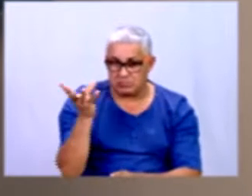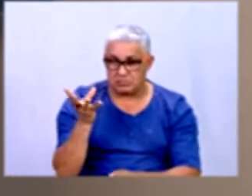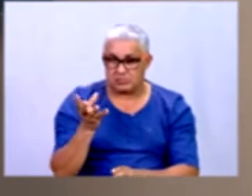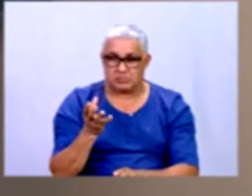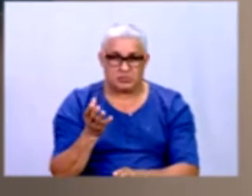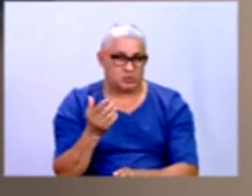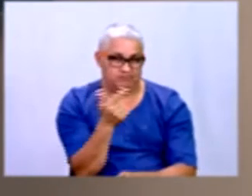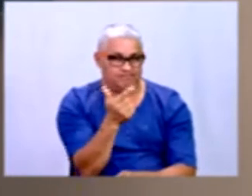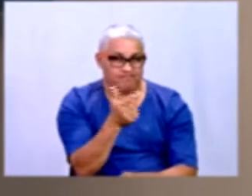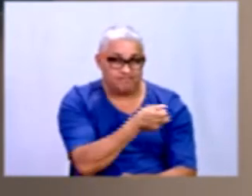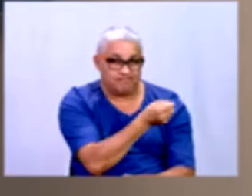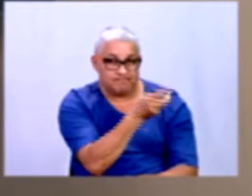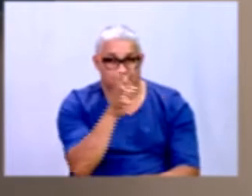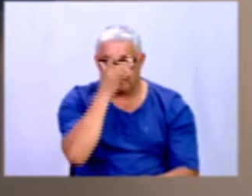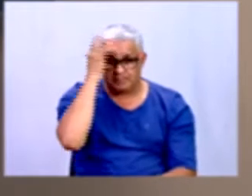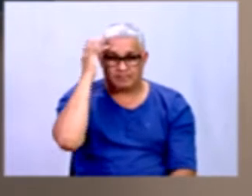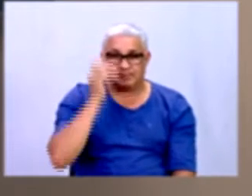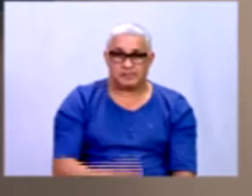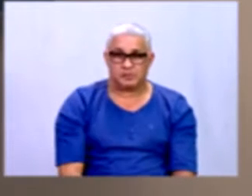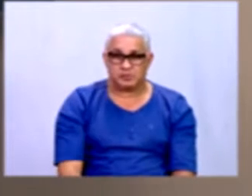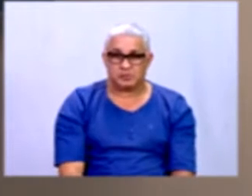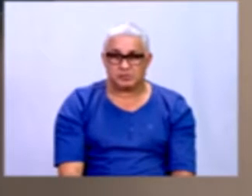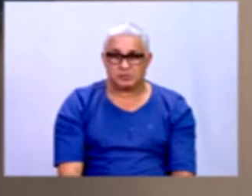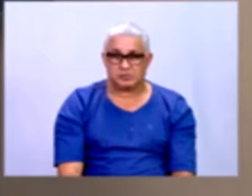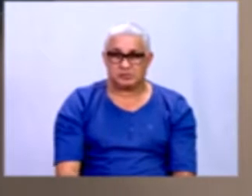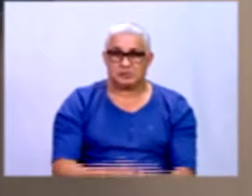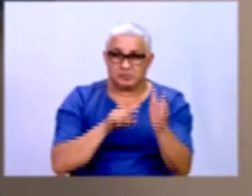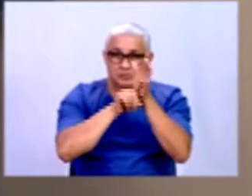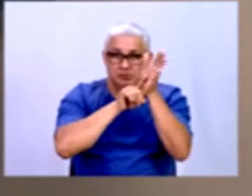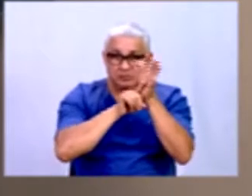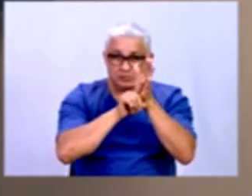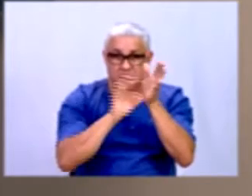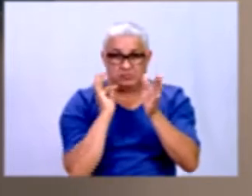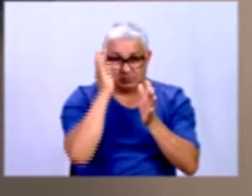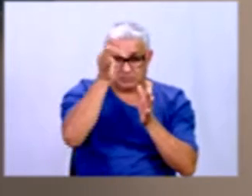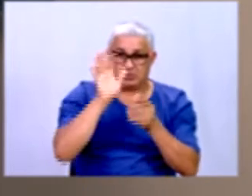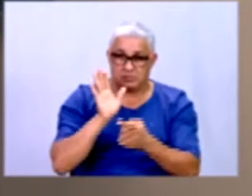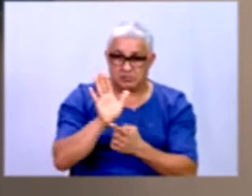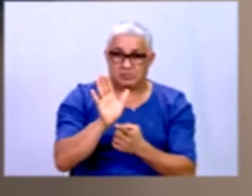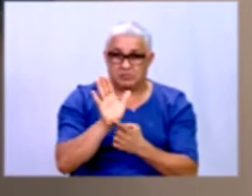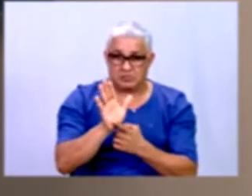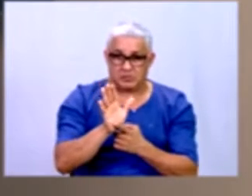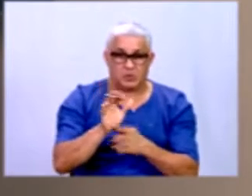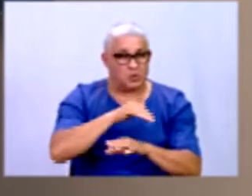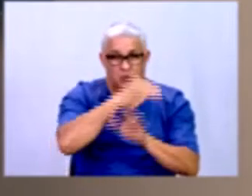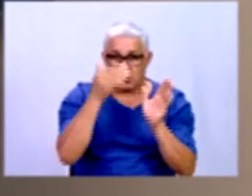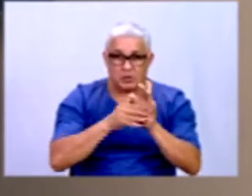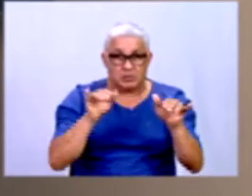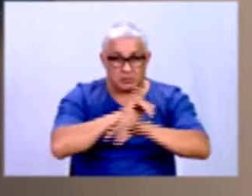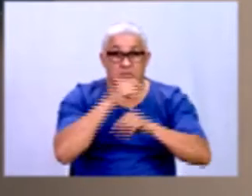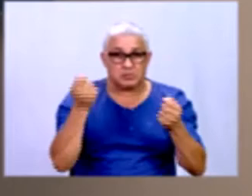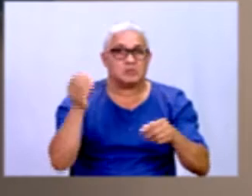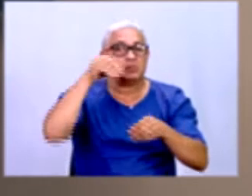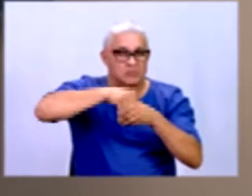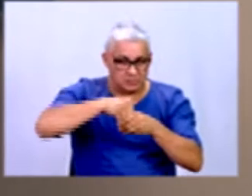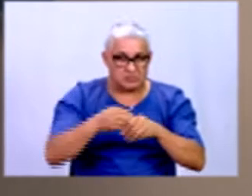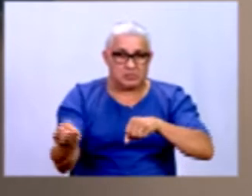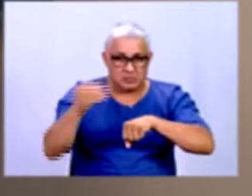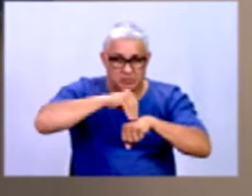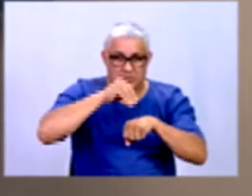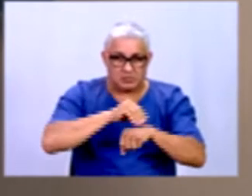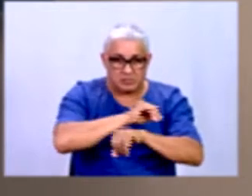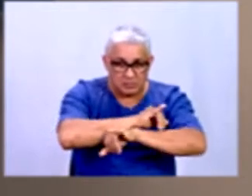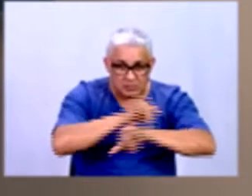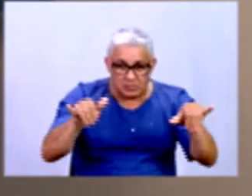não tem essa informação aqui, no caso, quando a gente for fazer uma pesquisa e for mostrar tudo isso, todas essas informações têm que constar. Mas ela foi